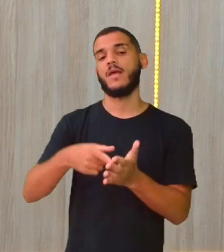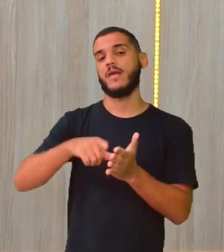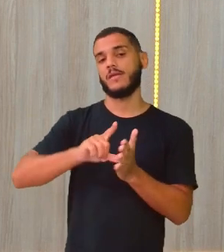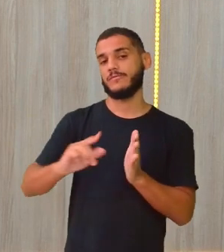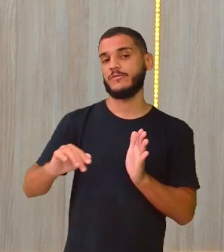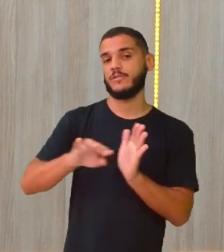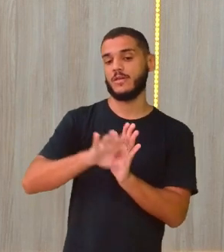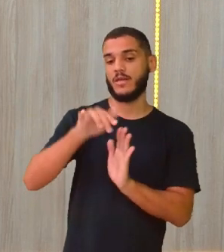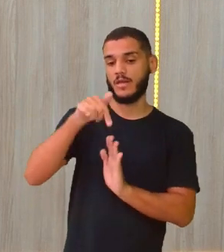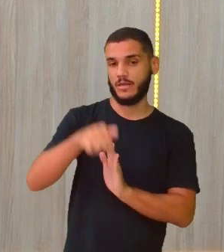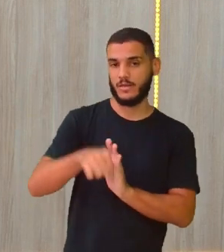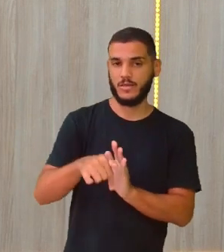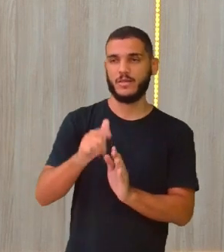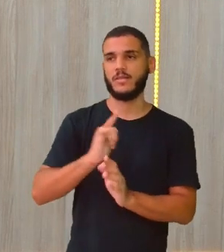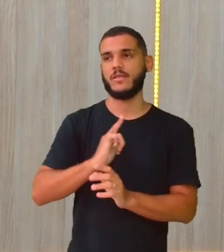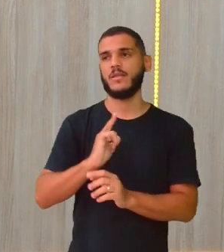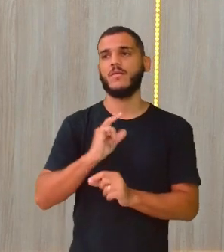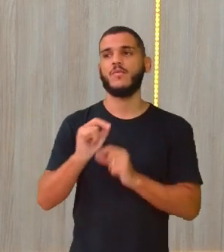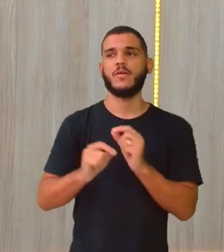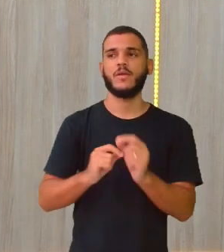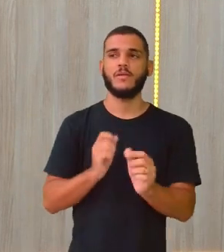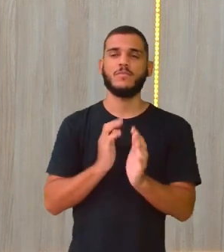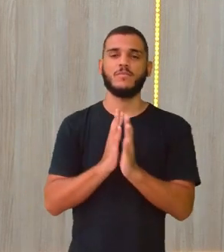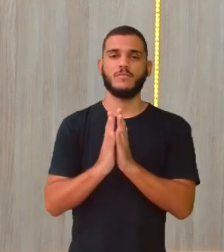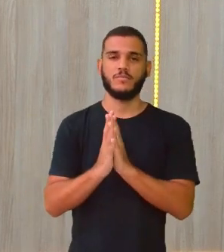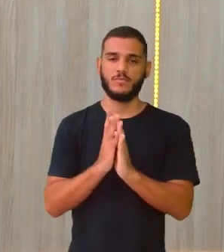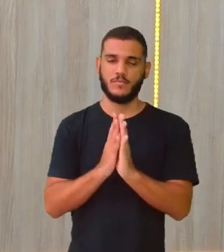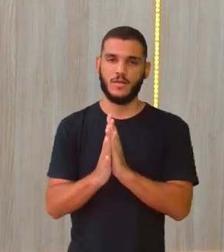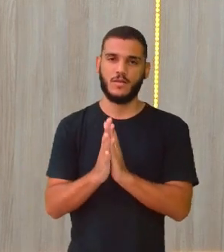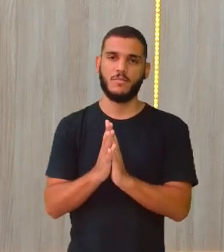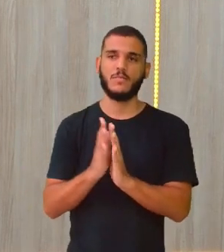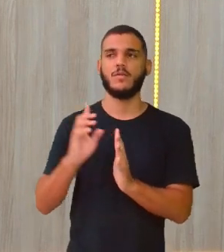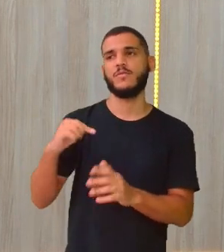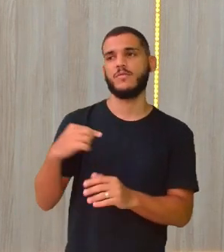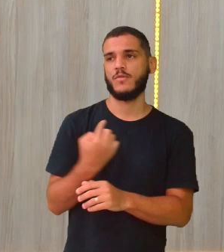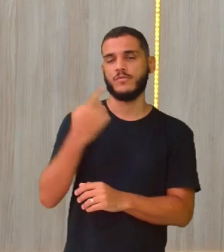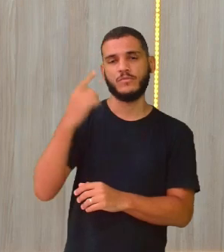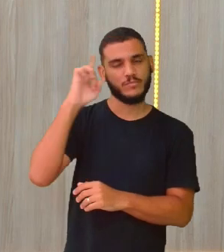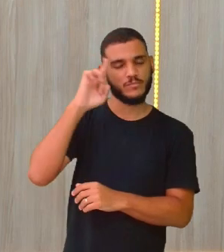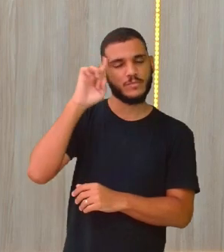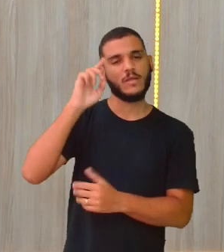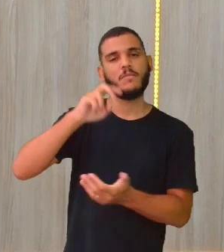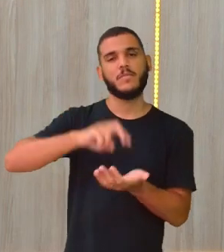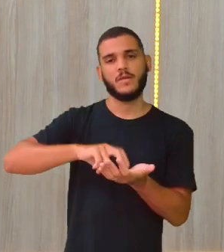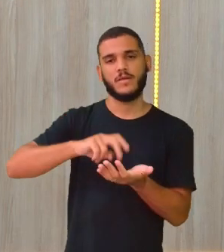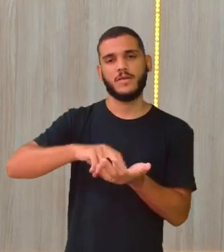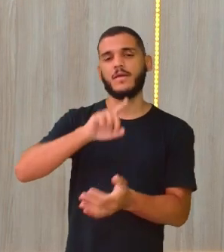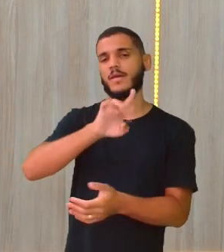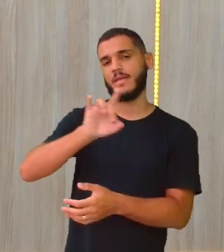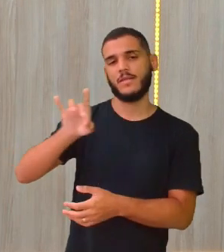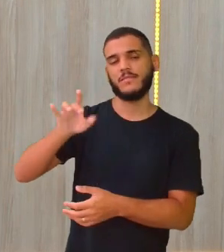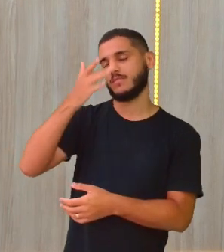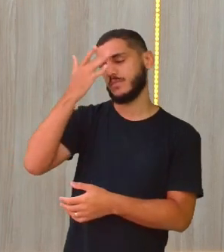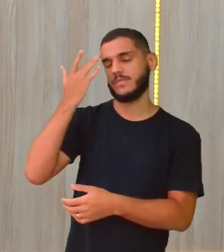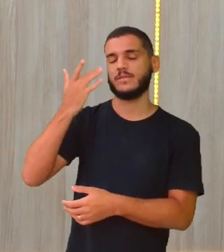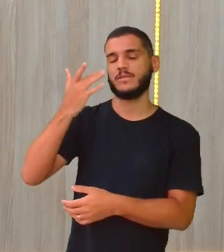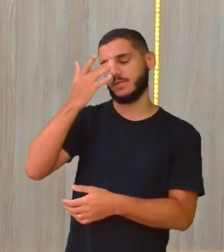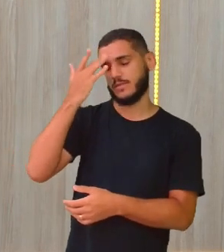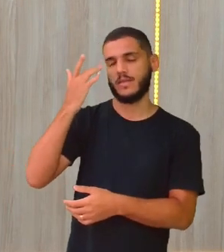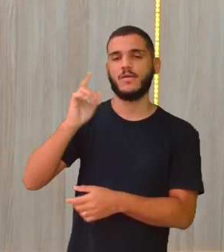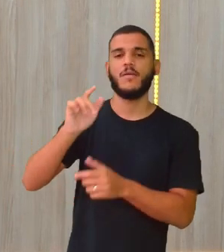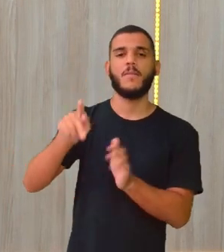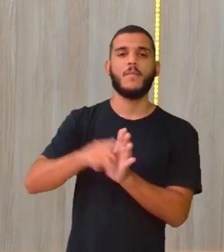até aqui, tivemos toda uma dinâmica que a gente faz todos os dias de manhã, né? Cada cara tem o seu ritual, né? É